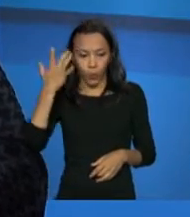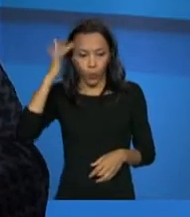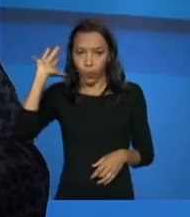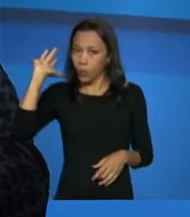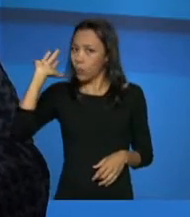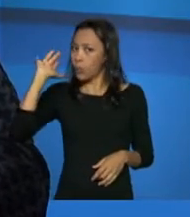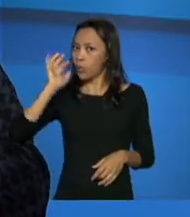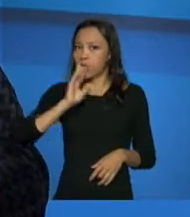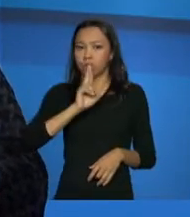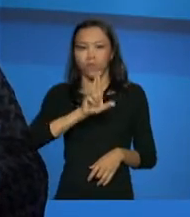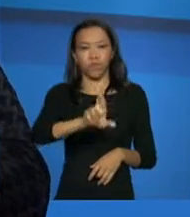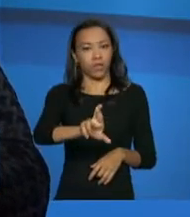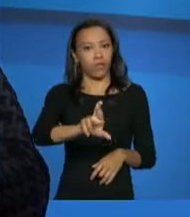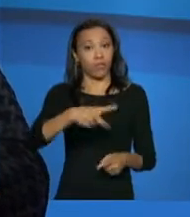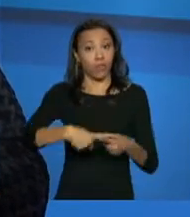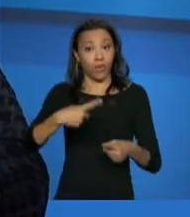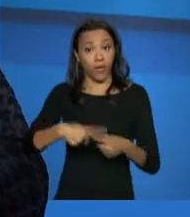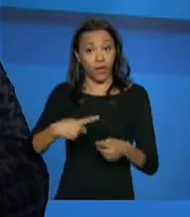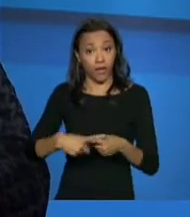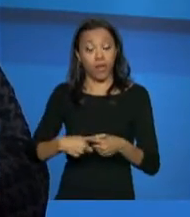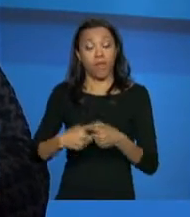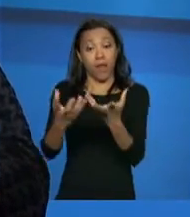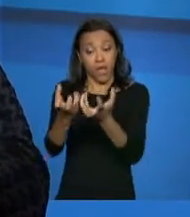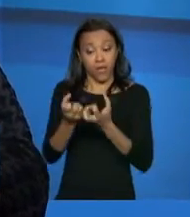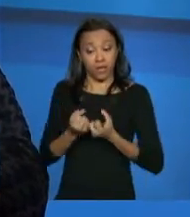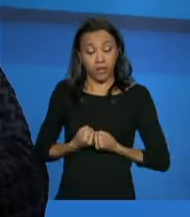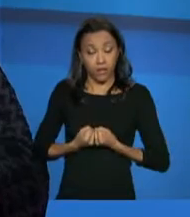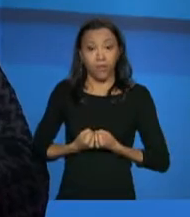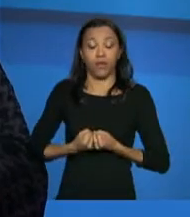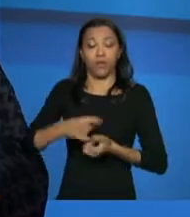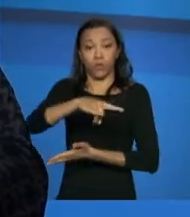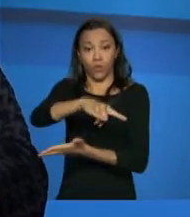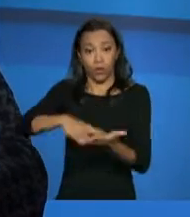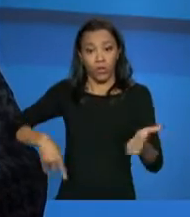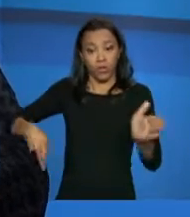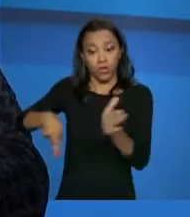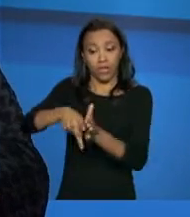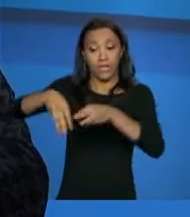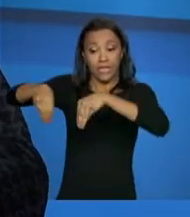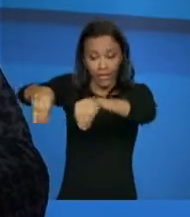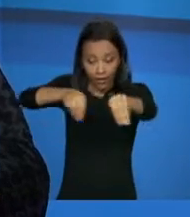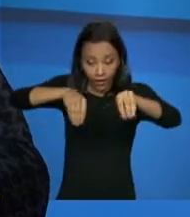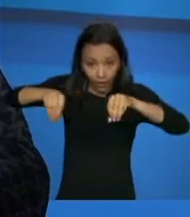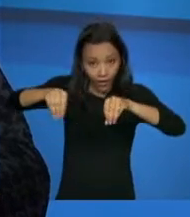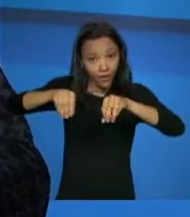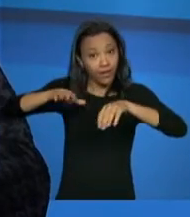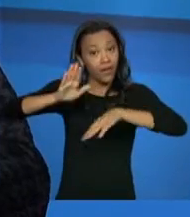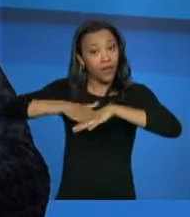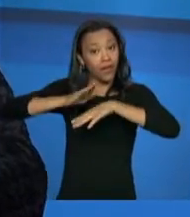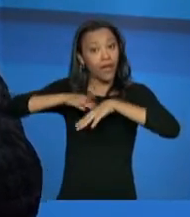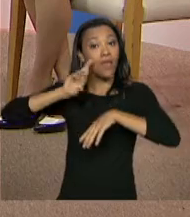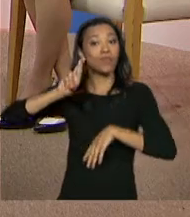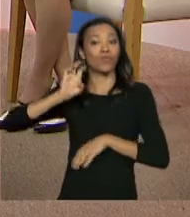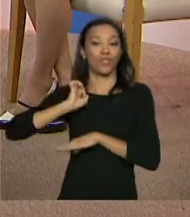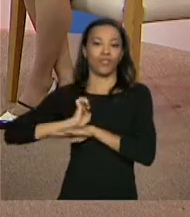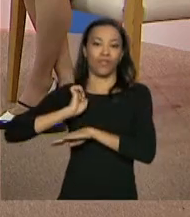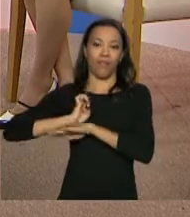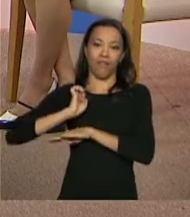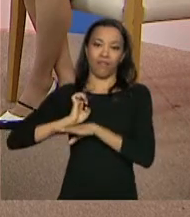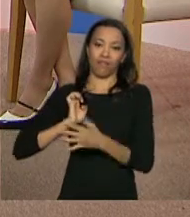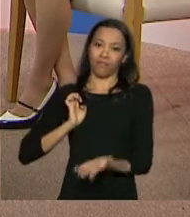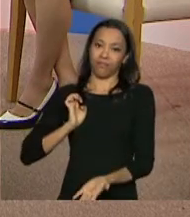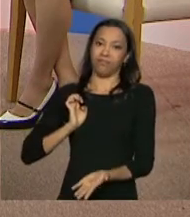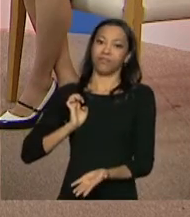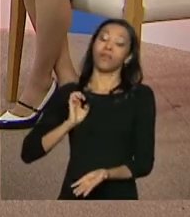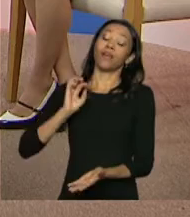a regularização fundiária deve ser no caso do Estado. Então, é programa específico estadual. A reforma agrária